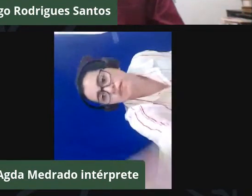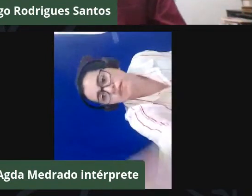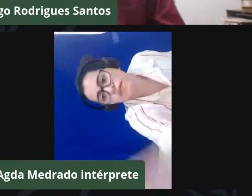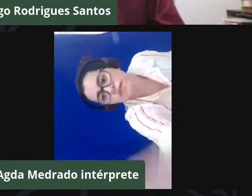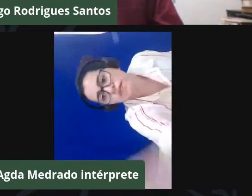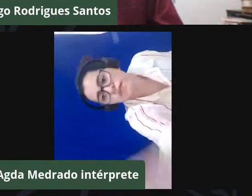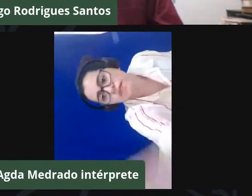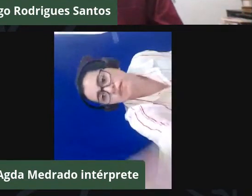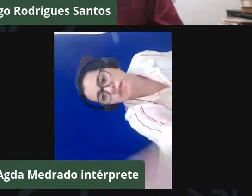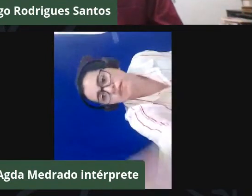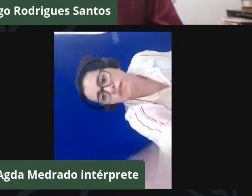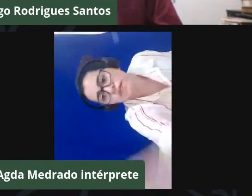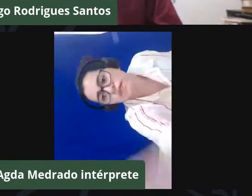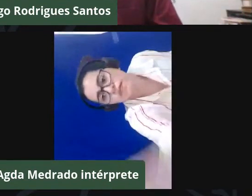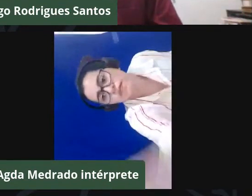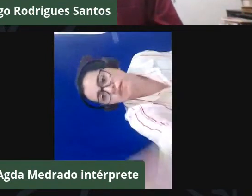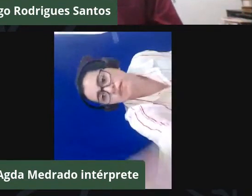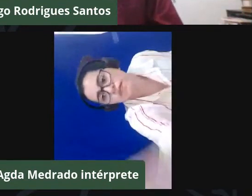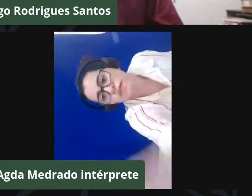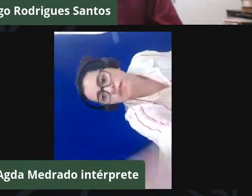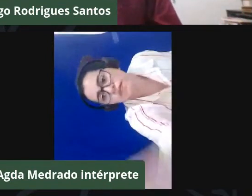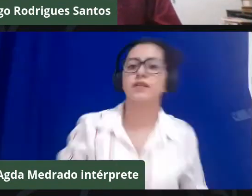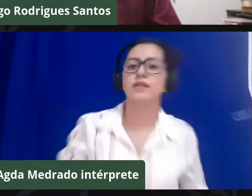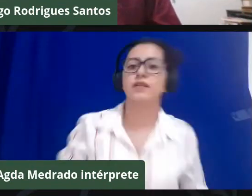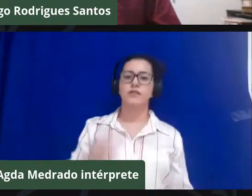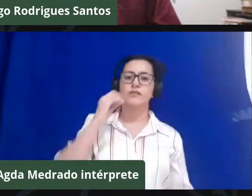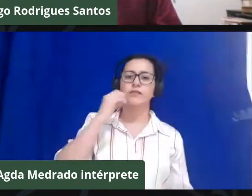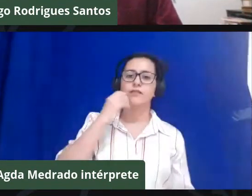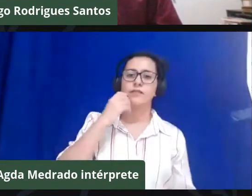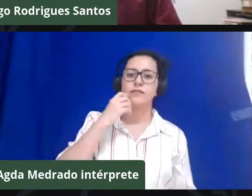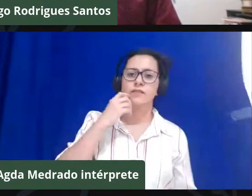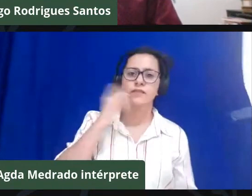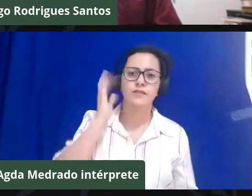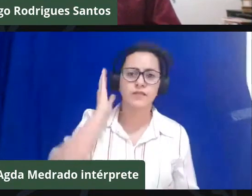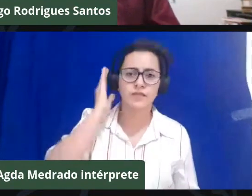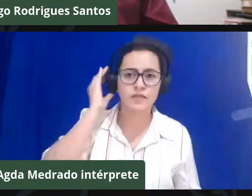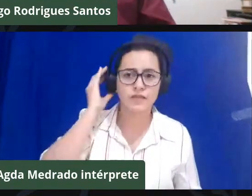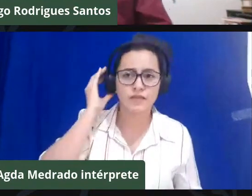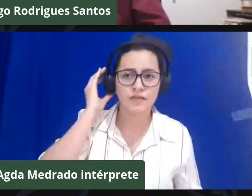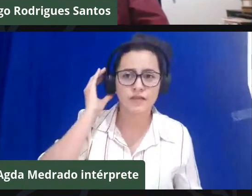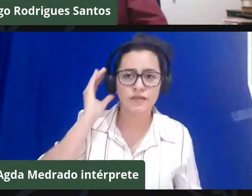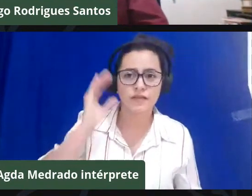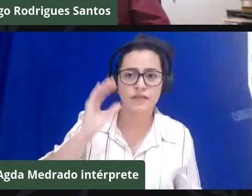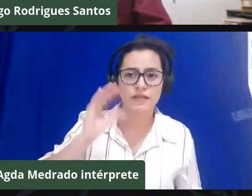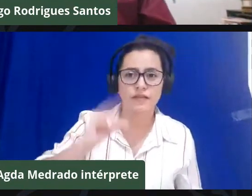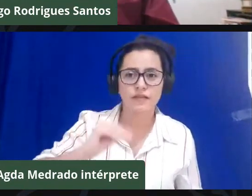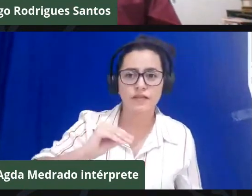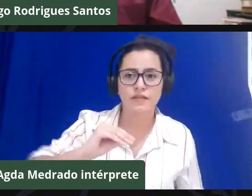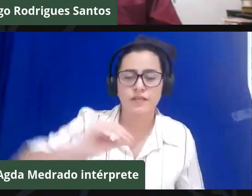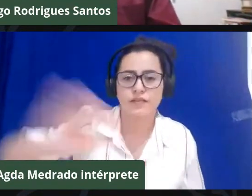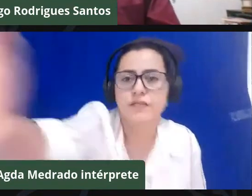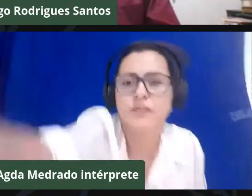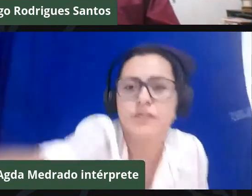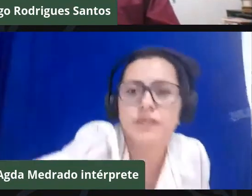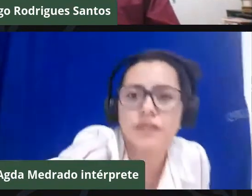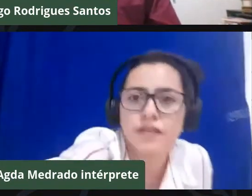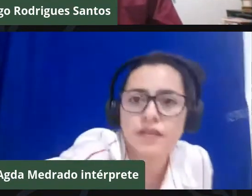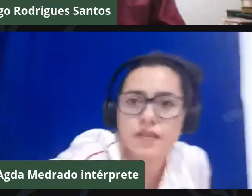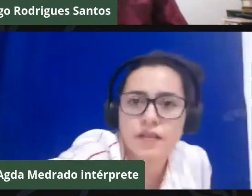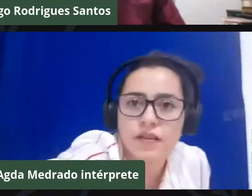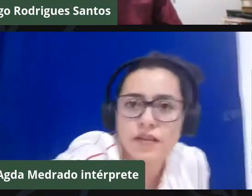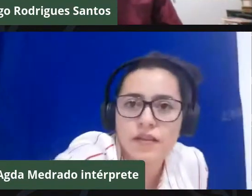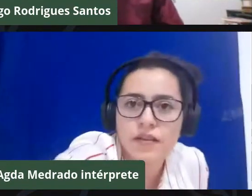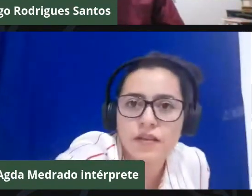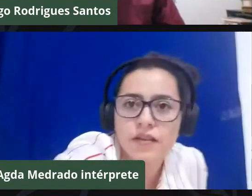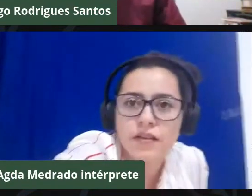gente tenta aqui tocar na ferida porque a gente precisa de uma educação que seja de fato crítica e não conformadora com essa realidade que a gente está